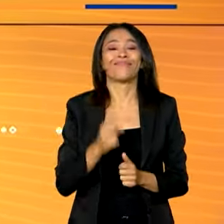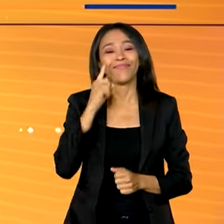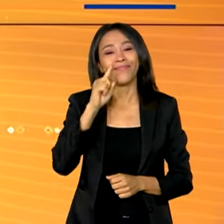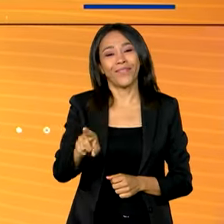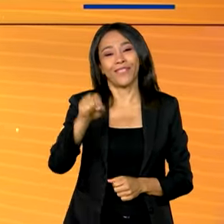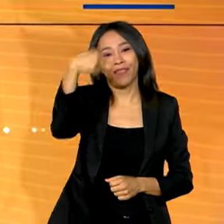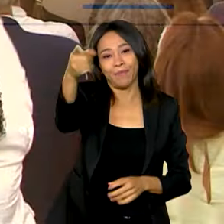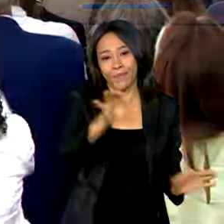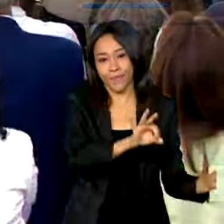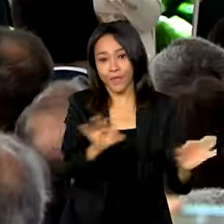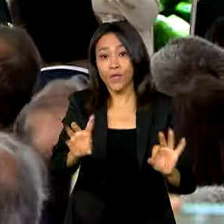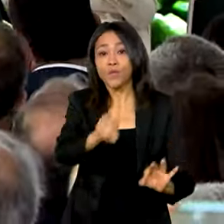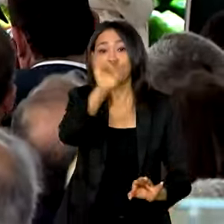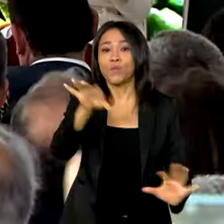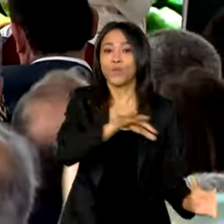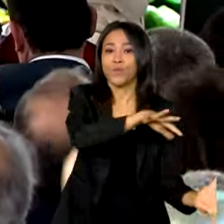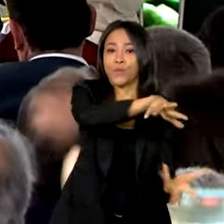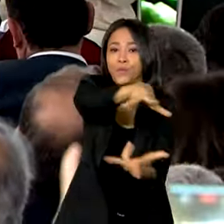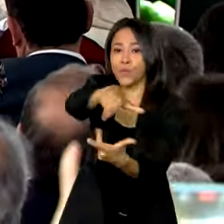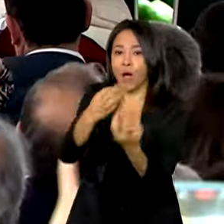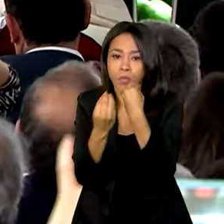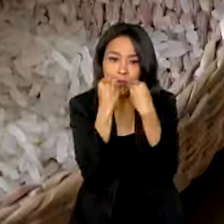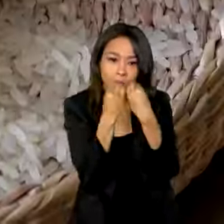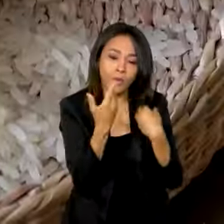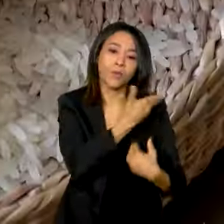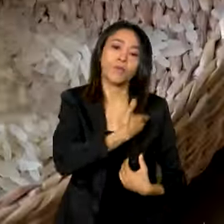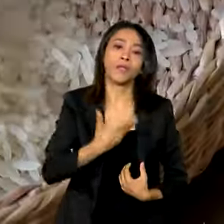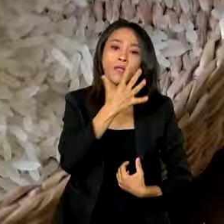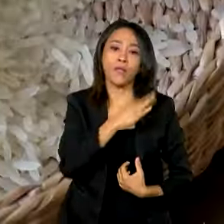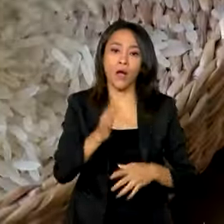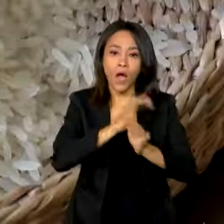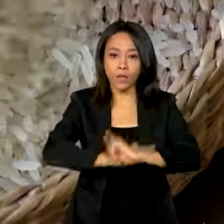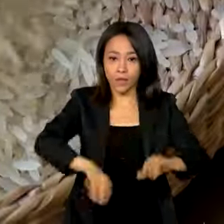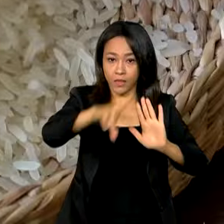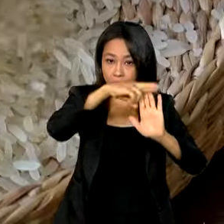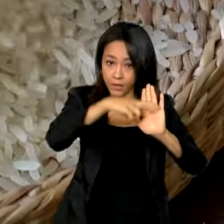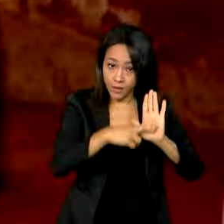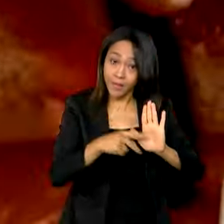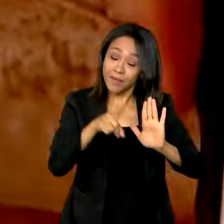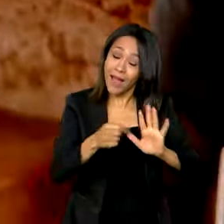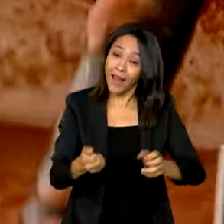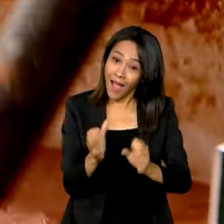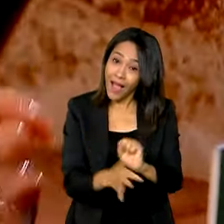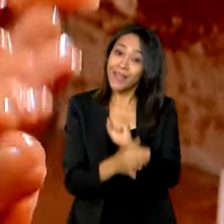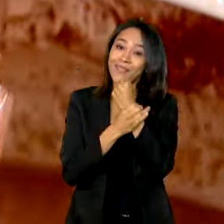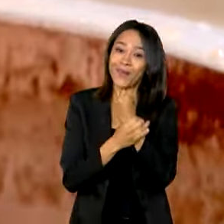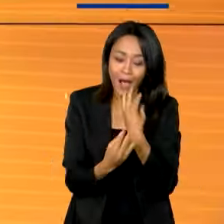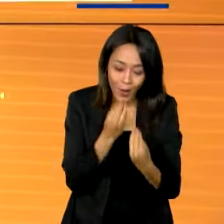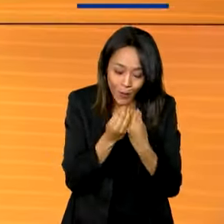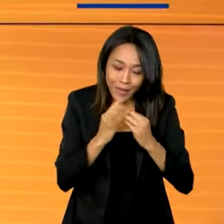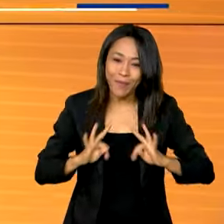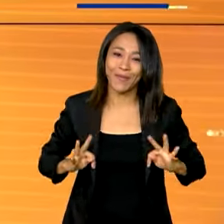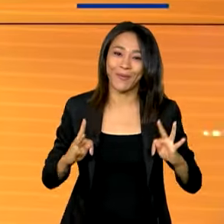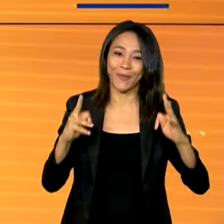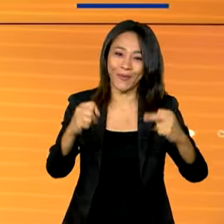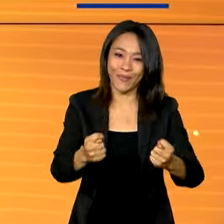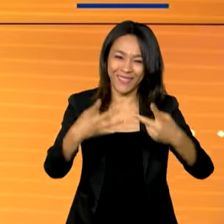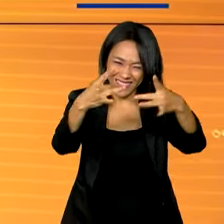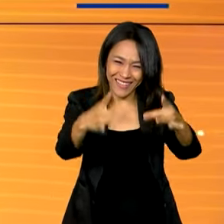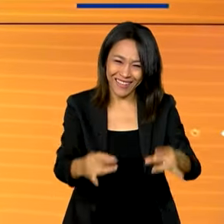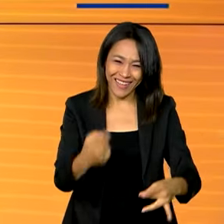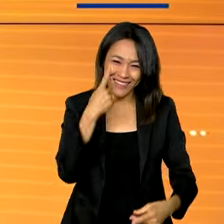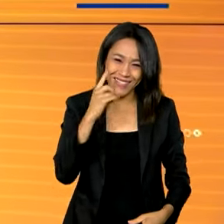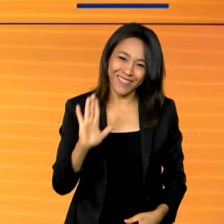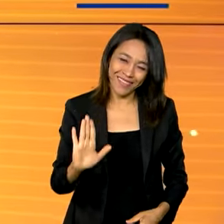No Dia Mundial da Alimentação, o governo federal anuncia medidas para garantir comida no prato de todos os brasileiros. Os detalhes